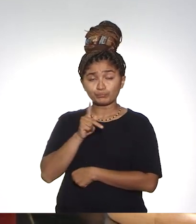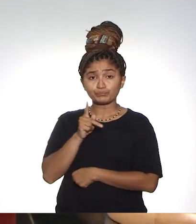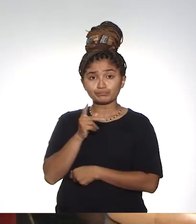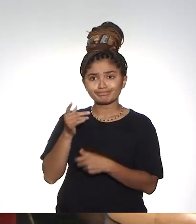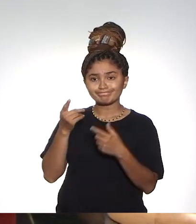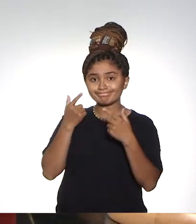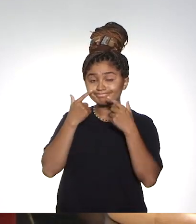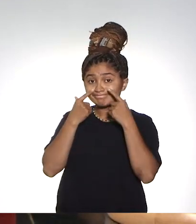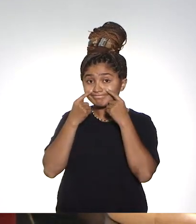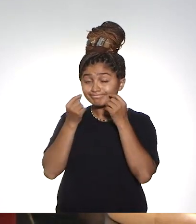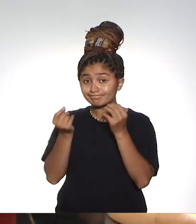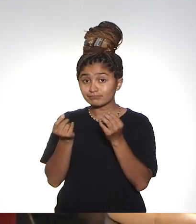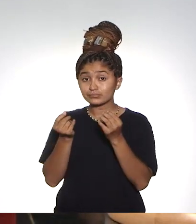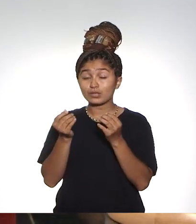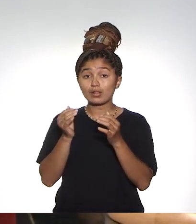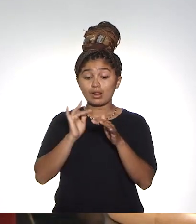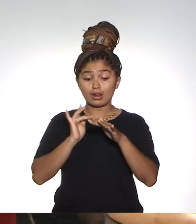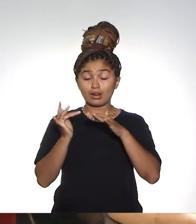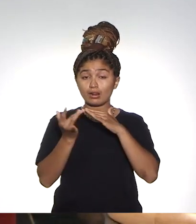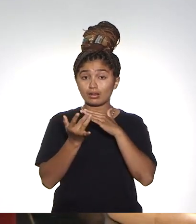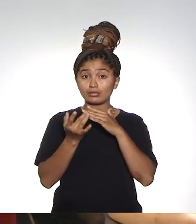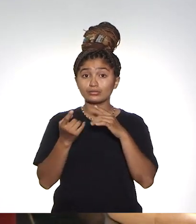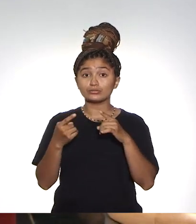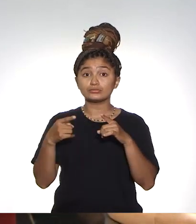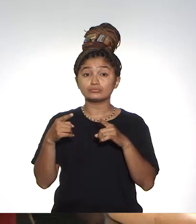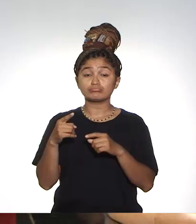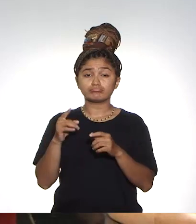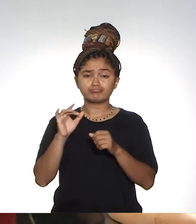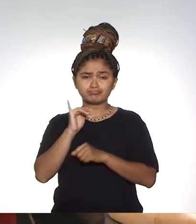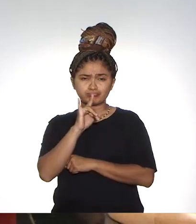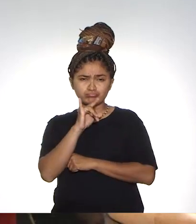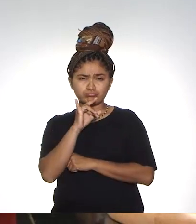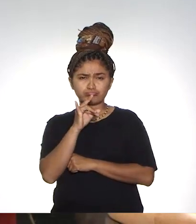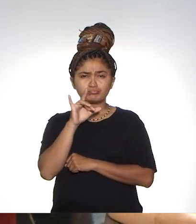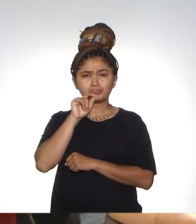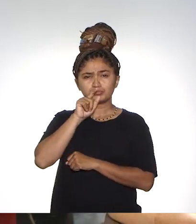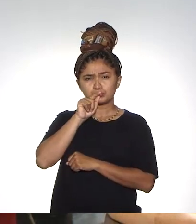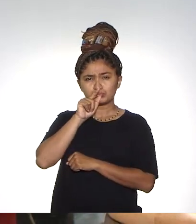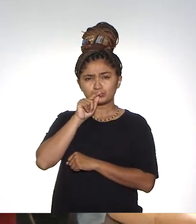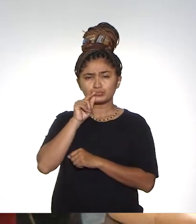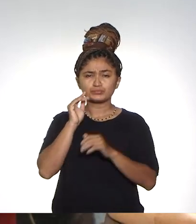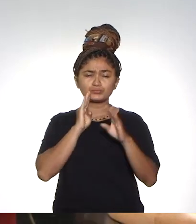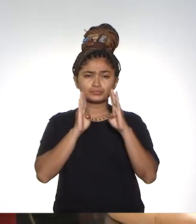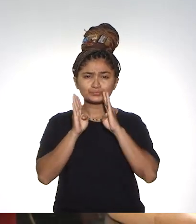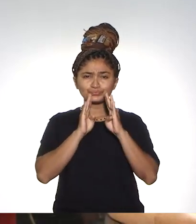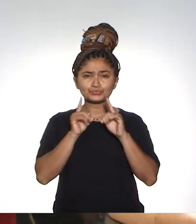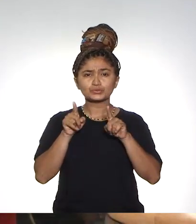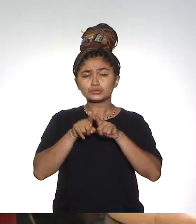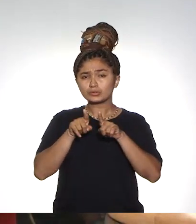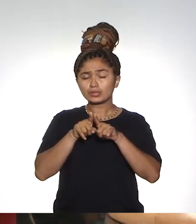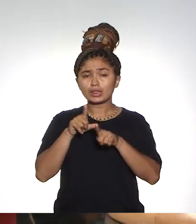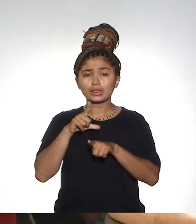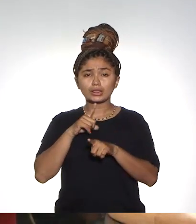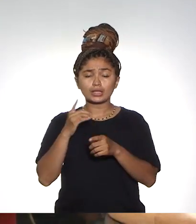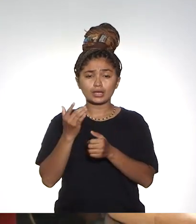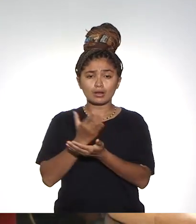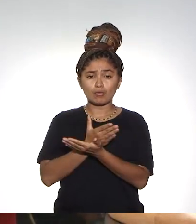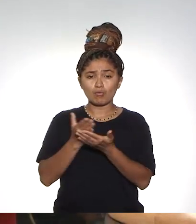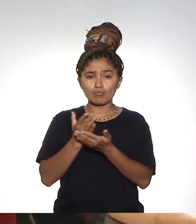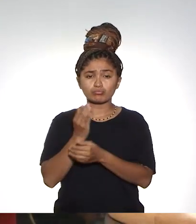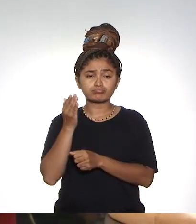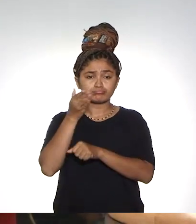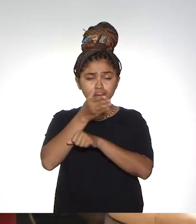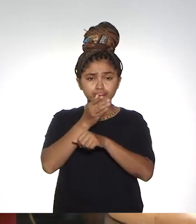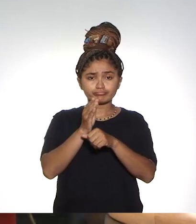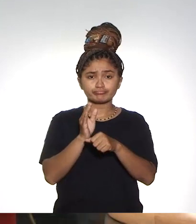os professores, ficarem atentos aqui às nossas redes sociais. Nós estamos no Instagram, no Twitter, no Facebook. Também temos alguns programas que vão